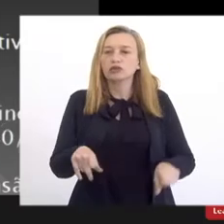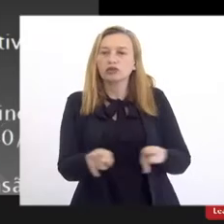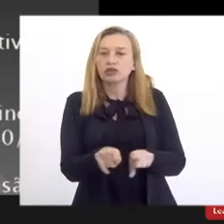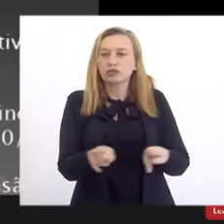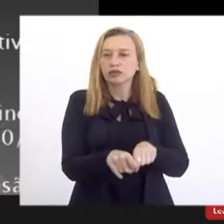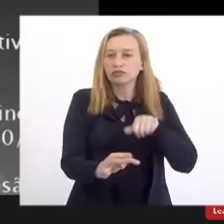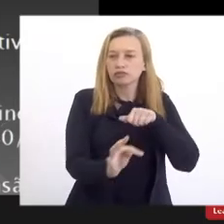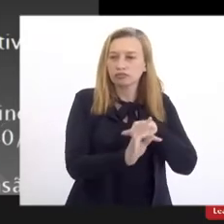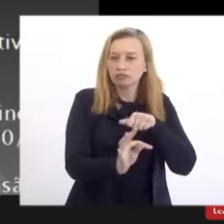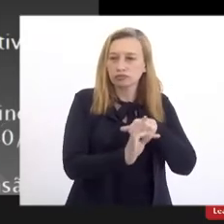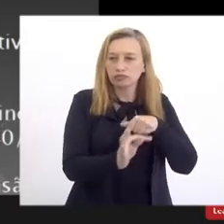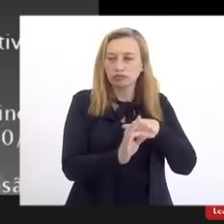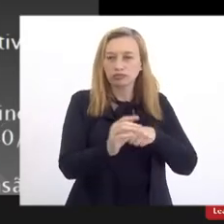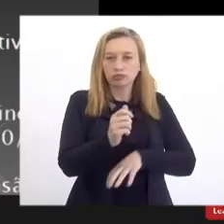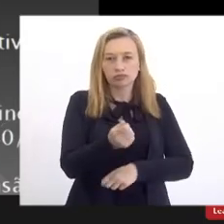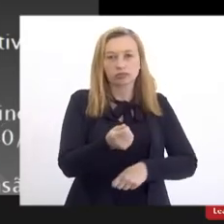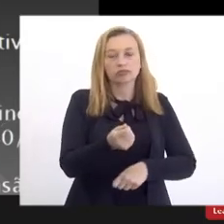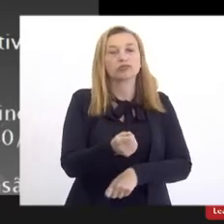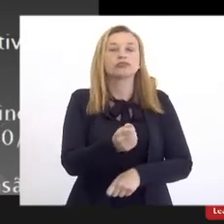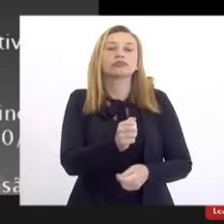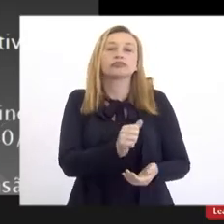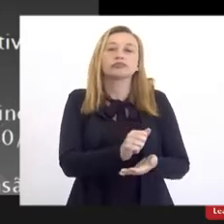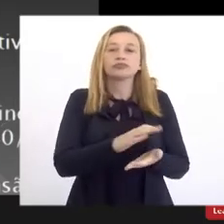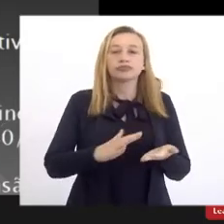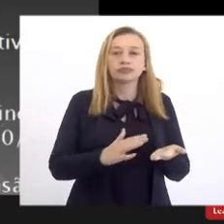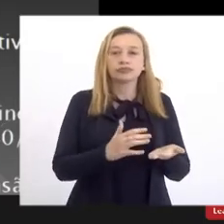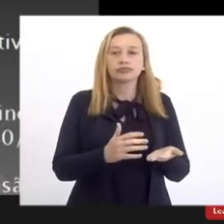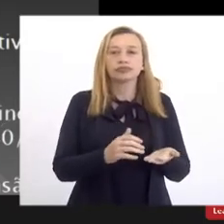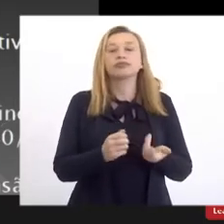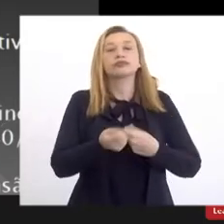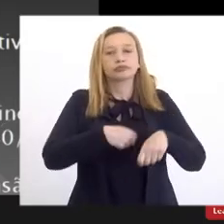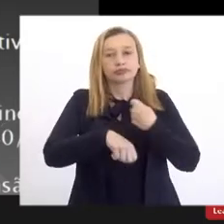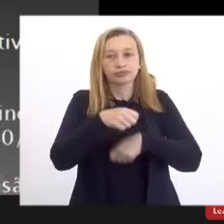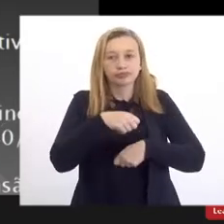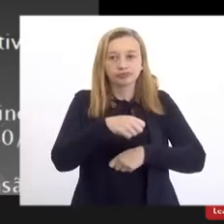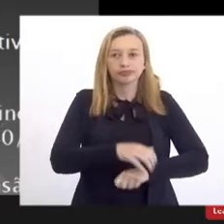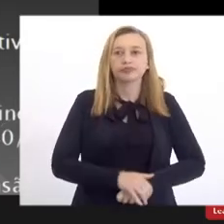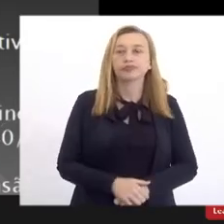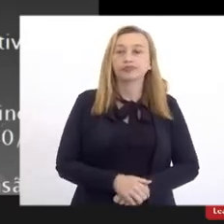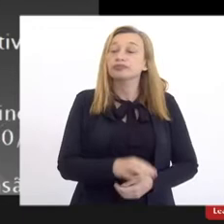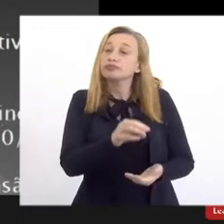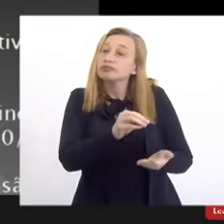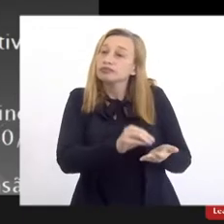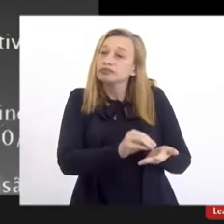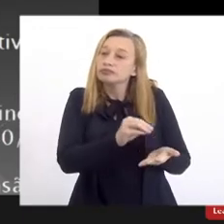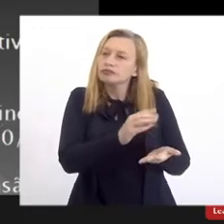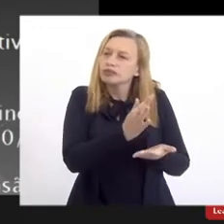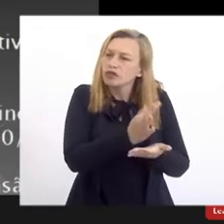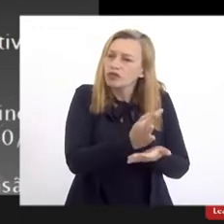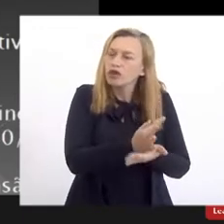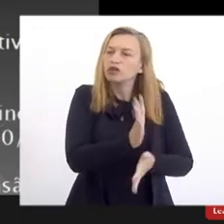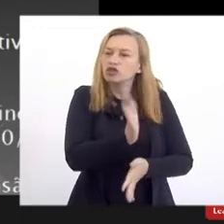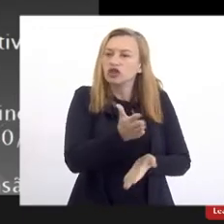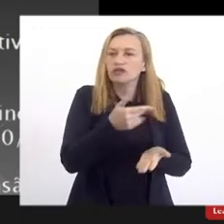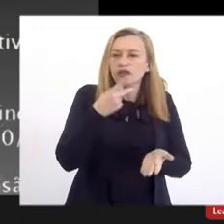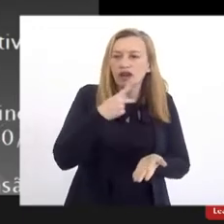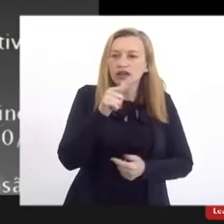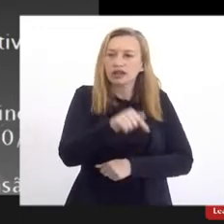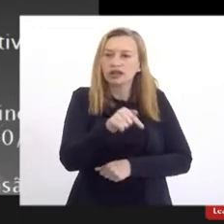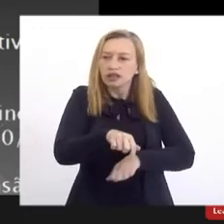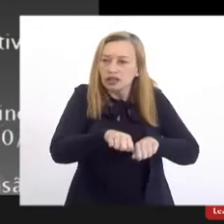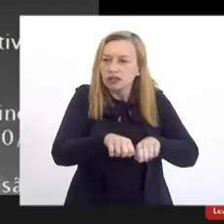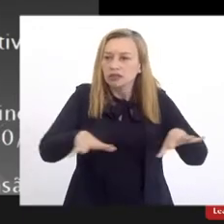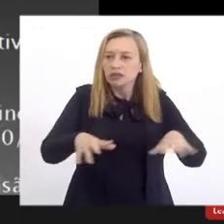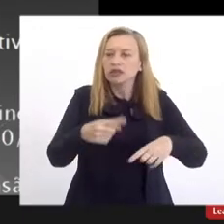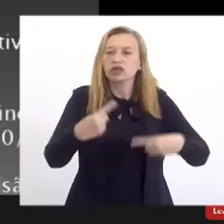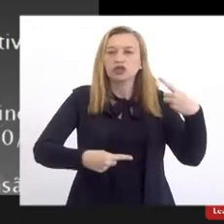técnicos em atividades administrativas, bom, a falta, né, como já iniciado aqui, de ampliação das